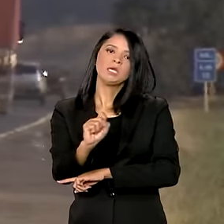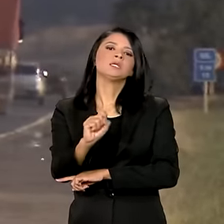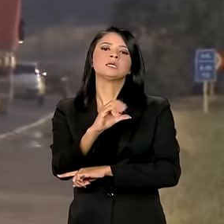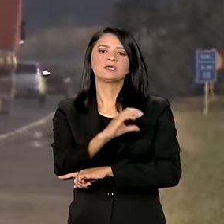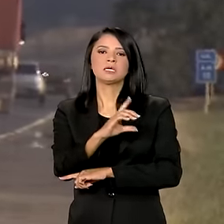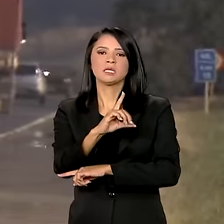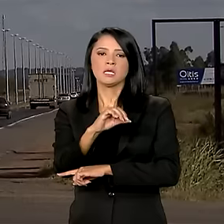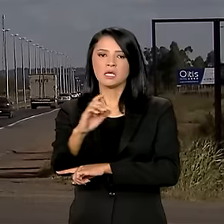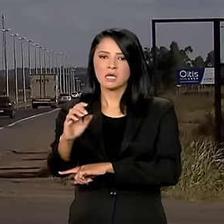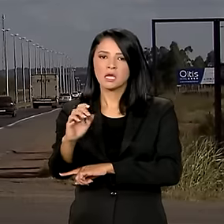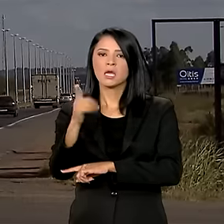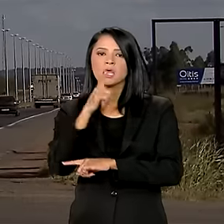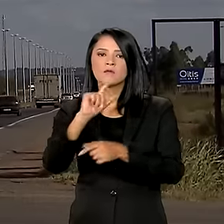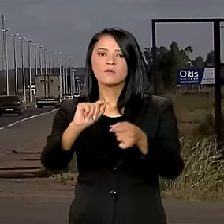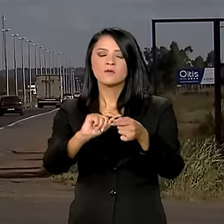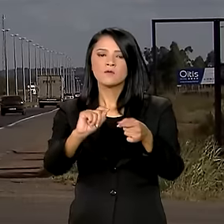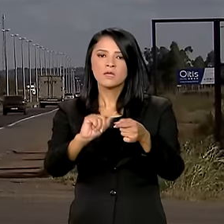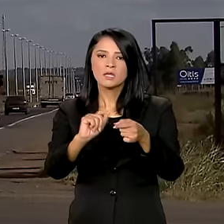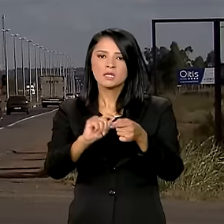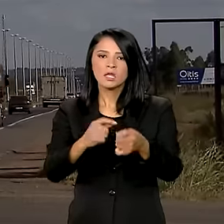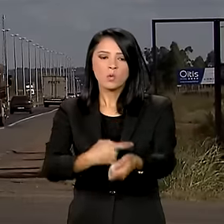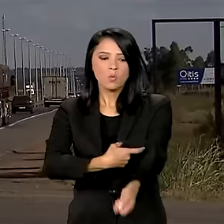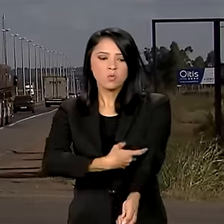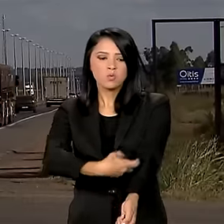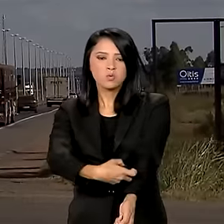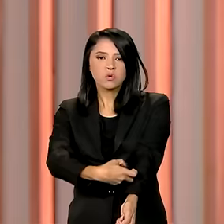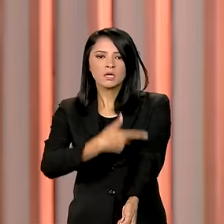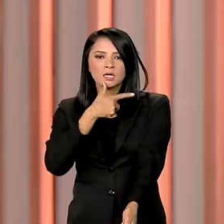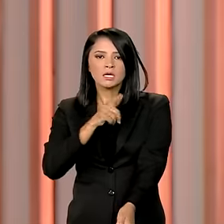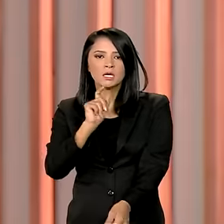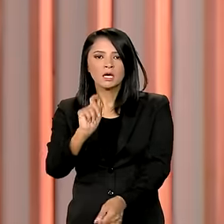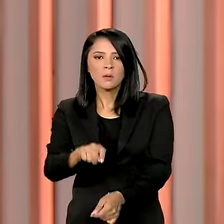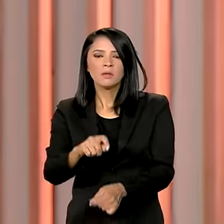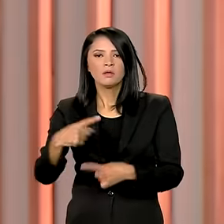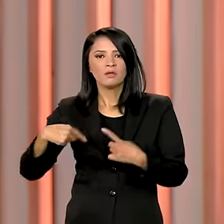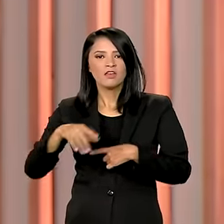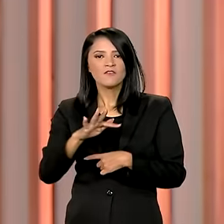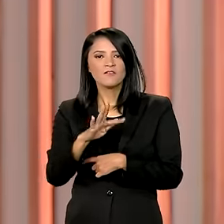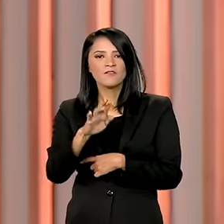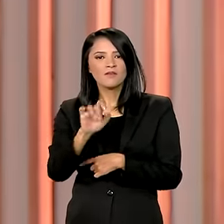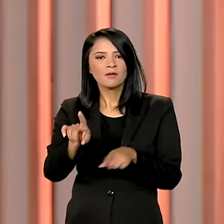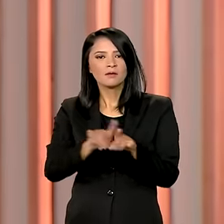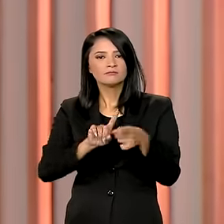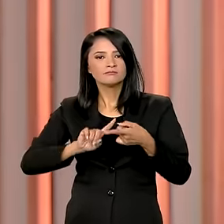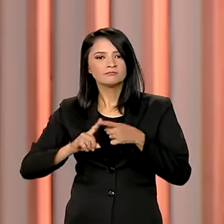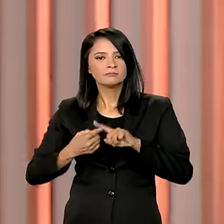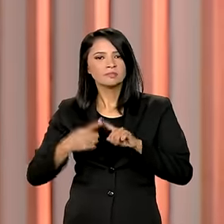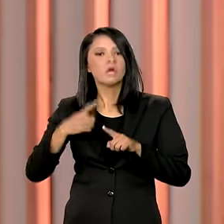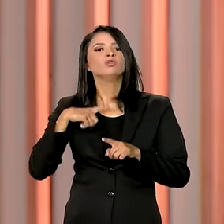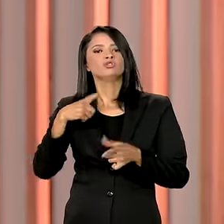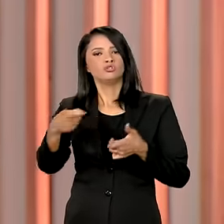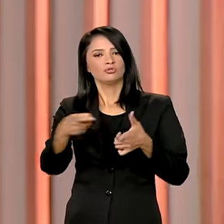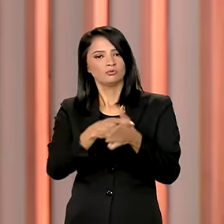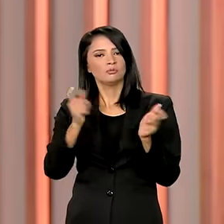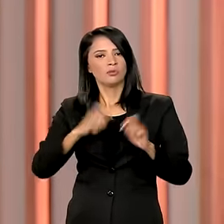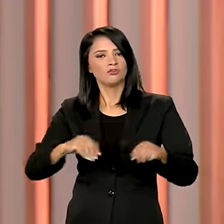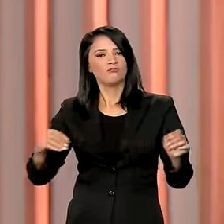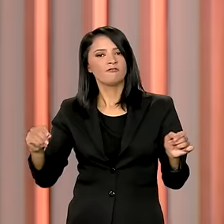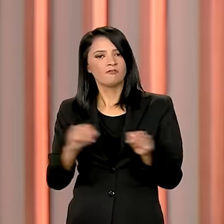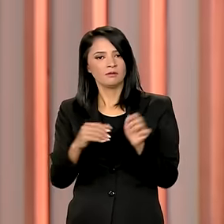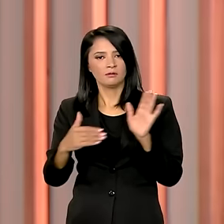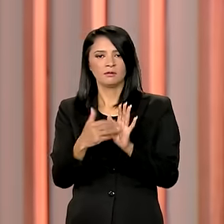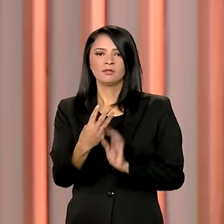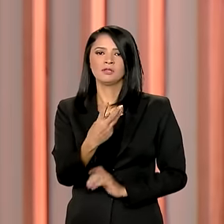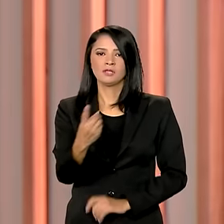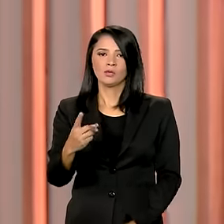C, D e E realizarem o exame toxicológico. E o Desenrola Fies, renegociação de dívidas, podem ser feitas até